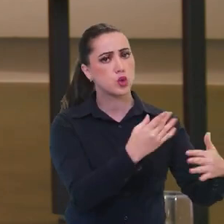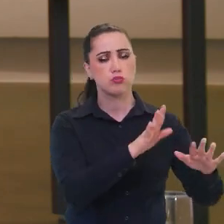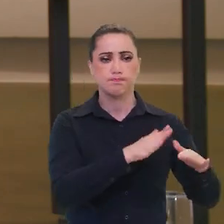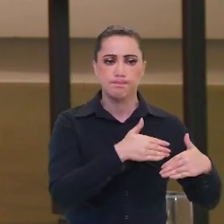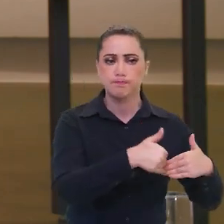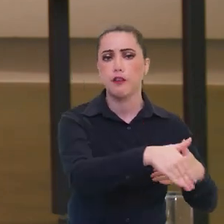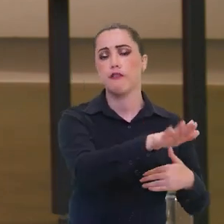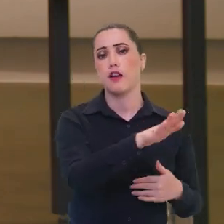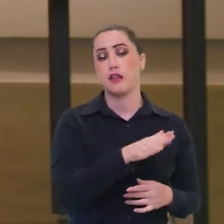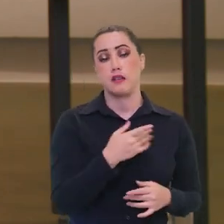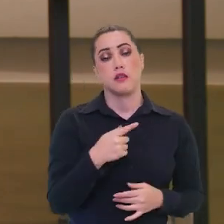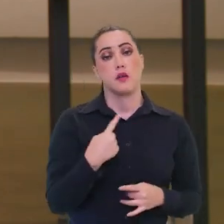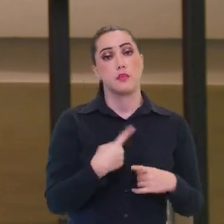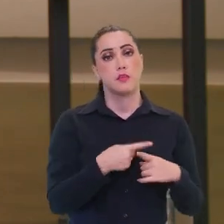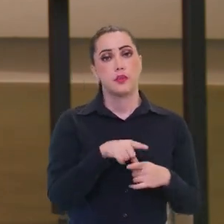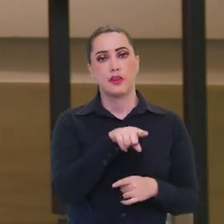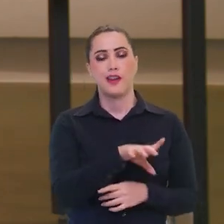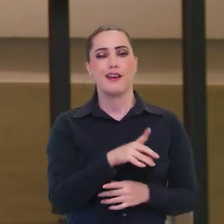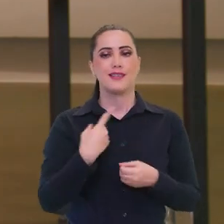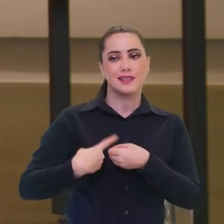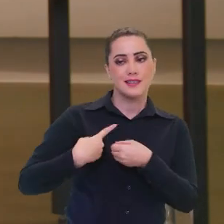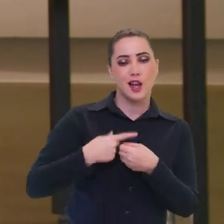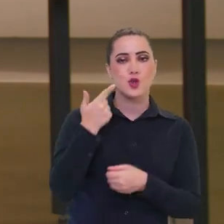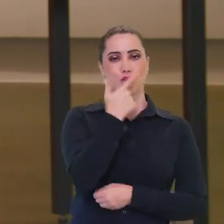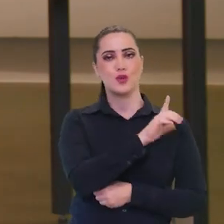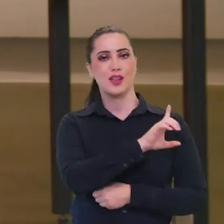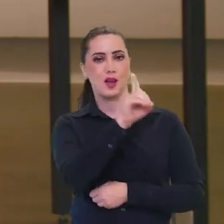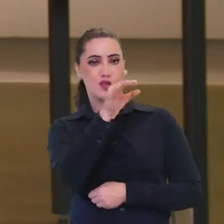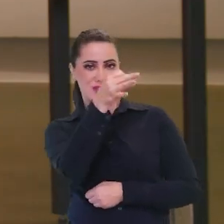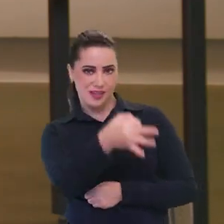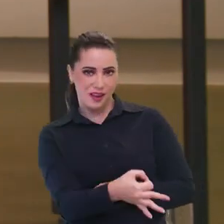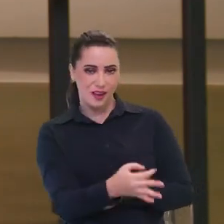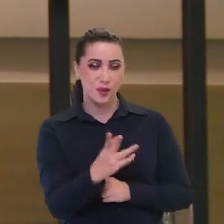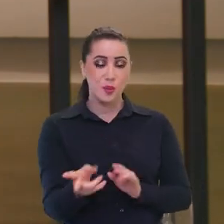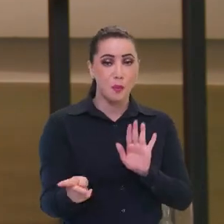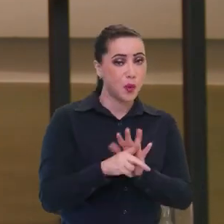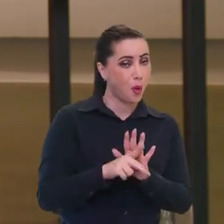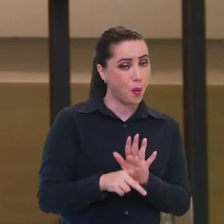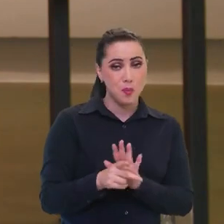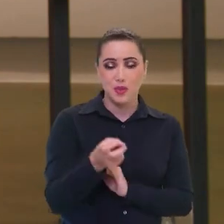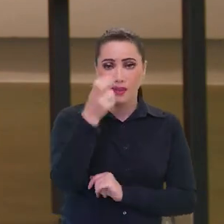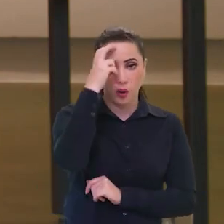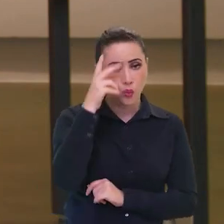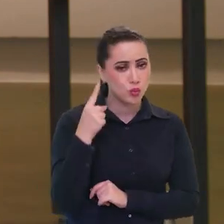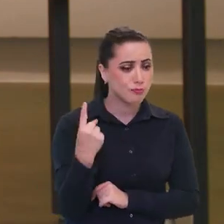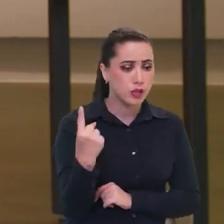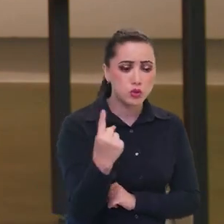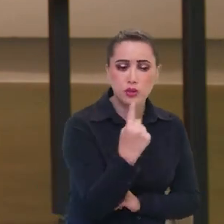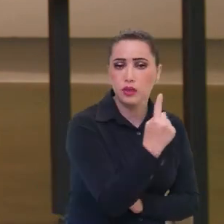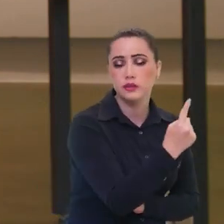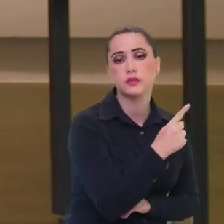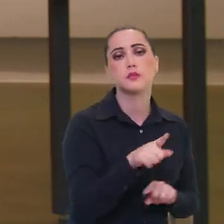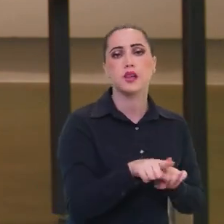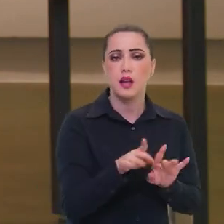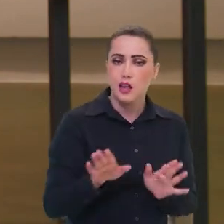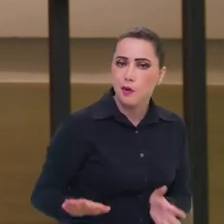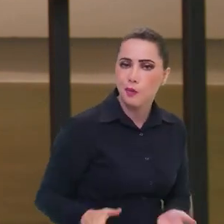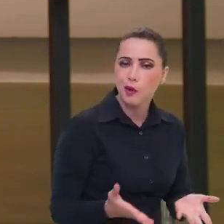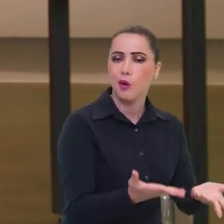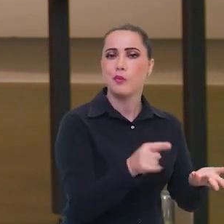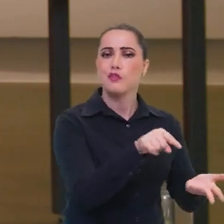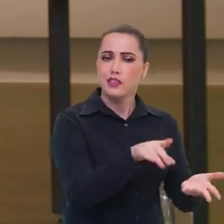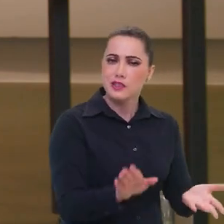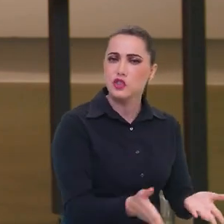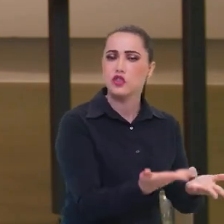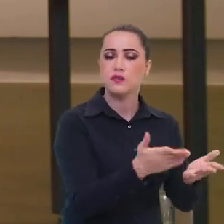Porque quando a cidade começar a ter o seu calendário artístico, cultural, e ele também ali, ele mesmo, apoiar e gerar